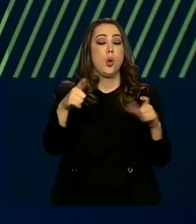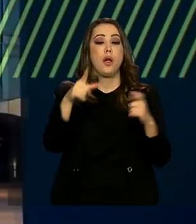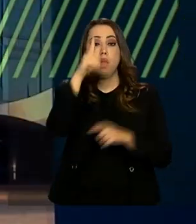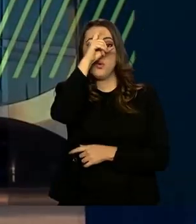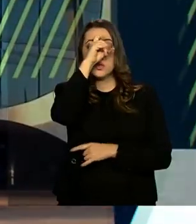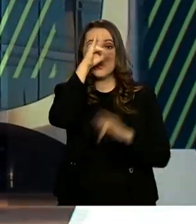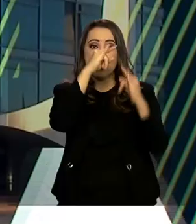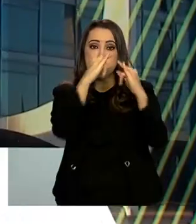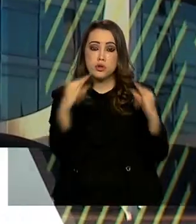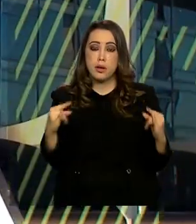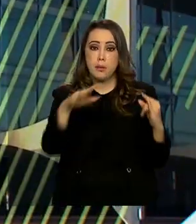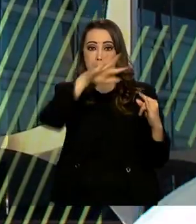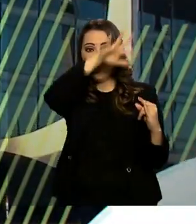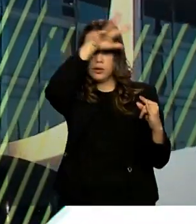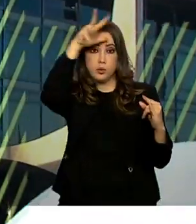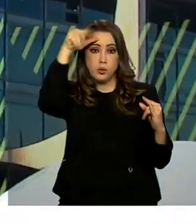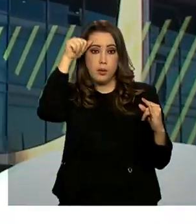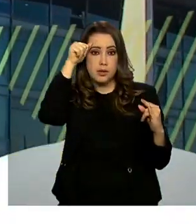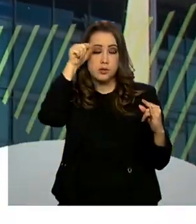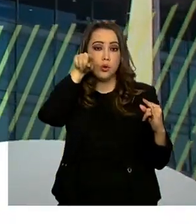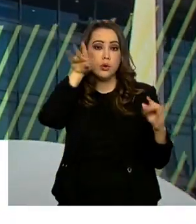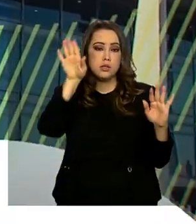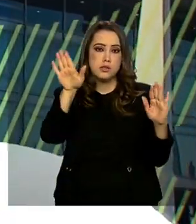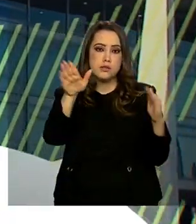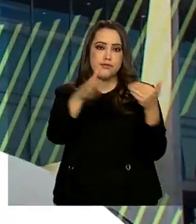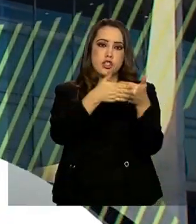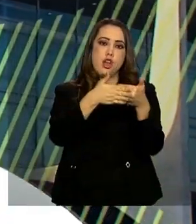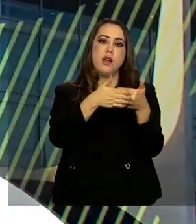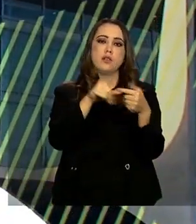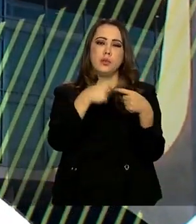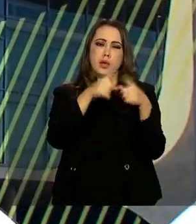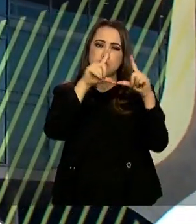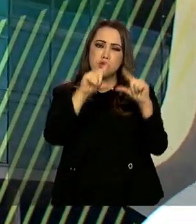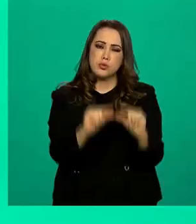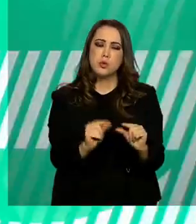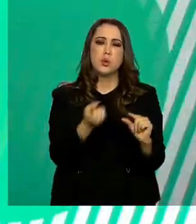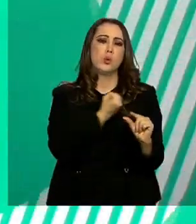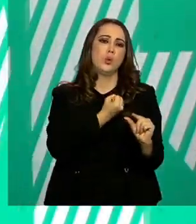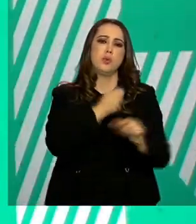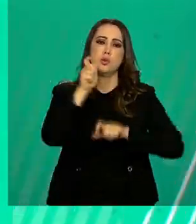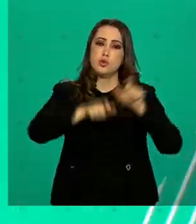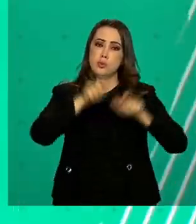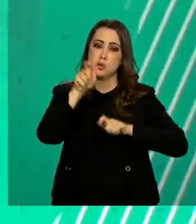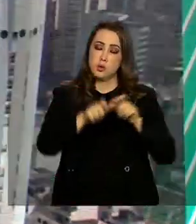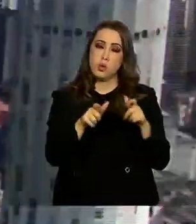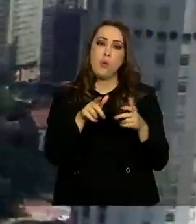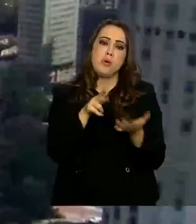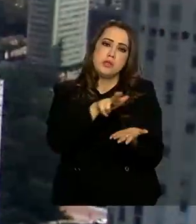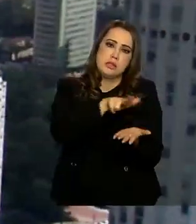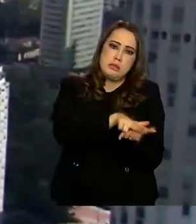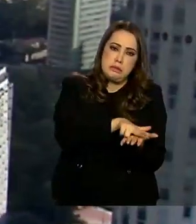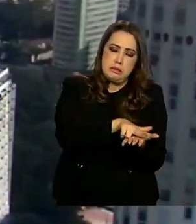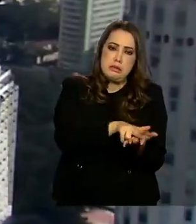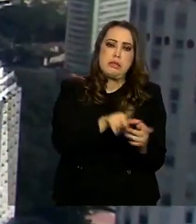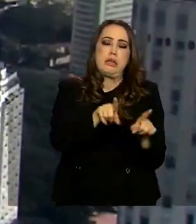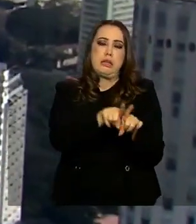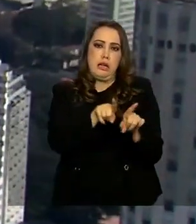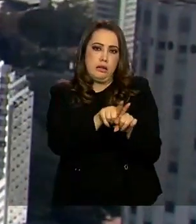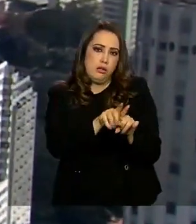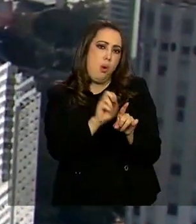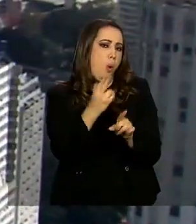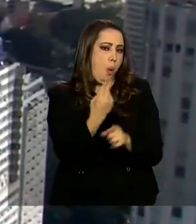Campanha de Manaus. O fechamento ocorre após redução do número de internações e mortes pelo novo coronavírus.